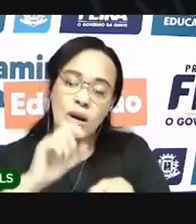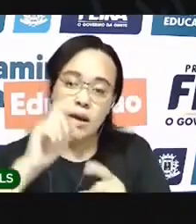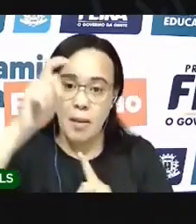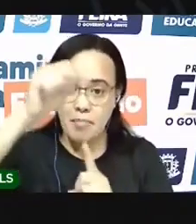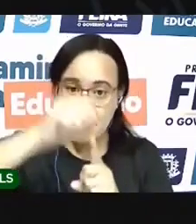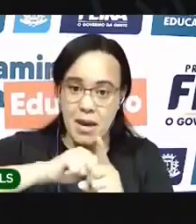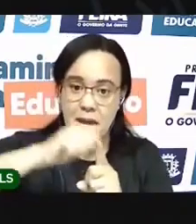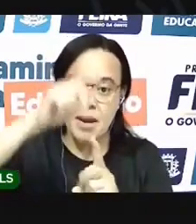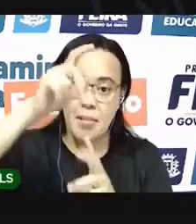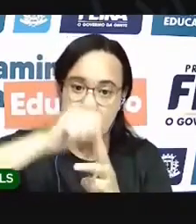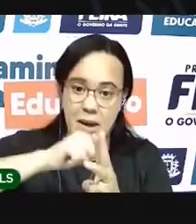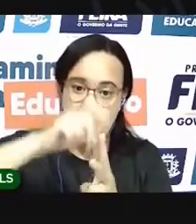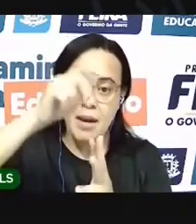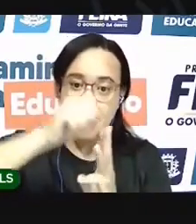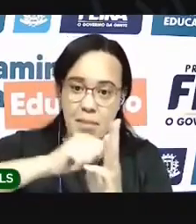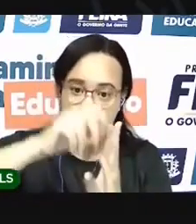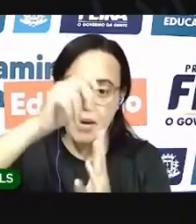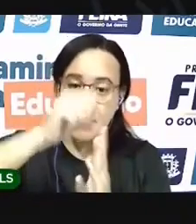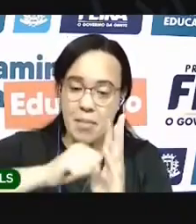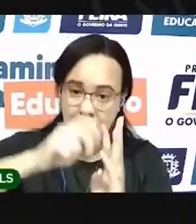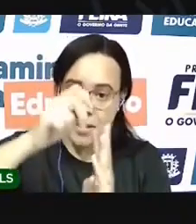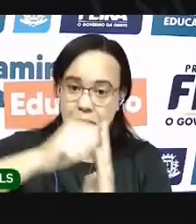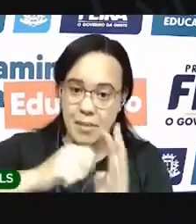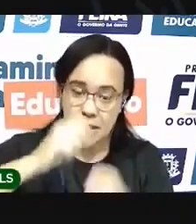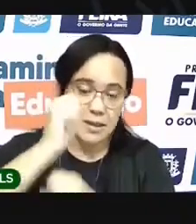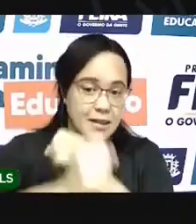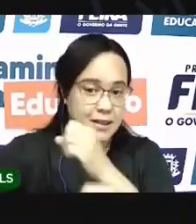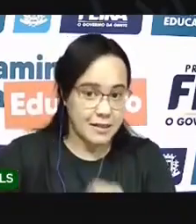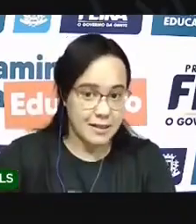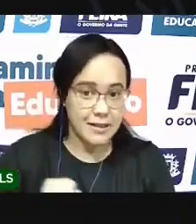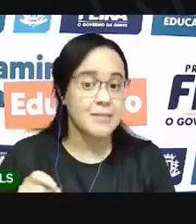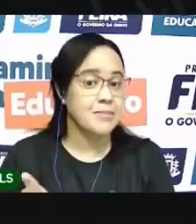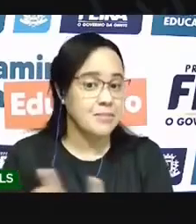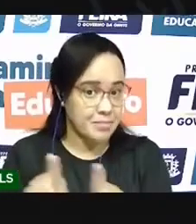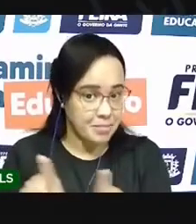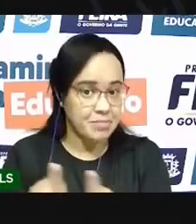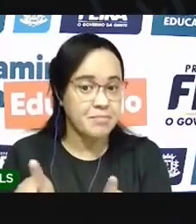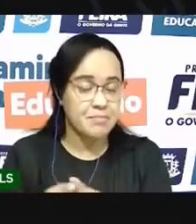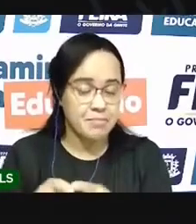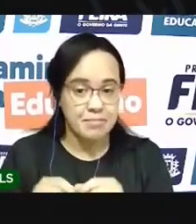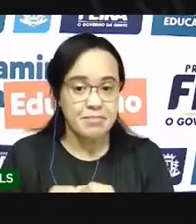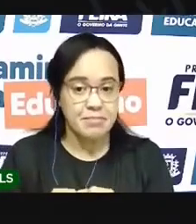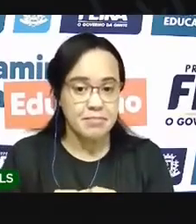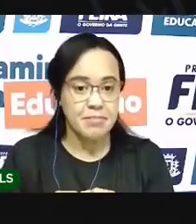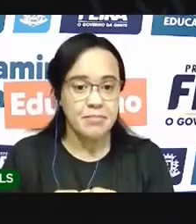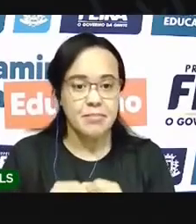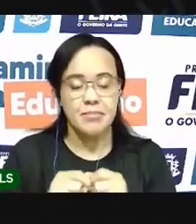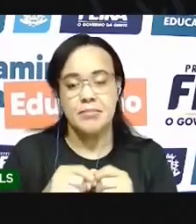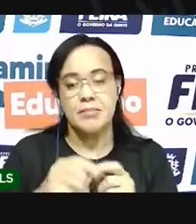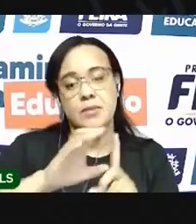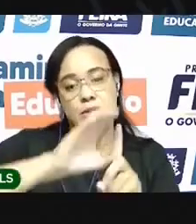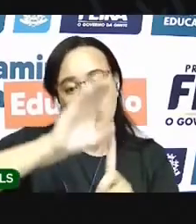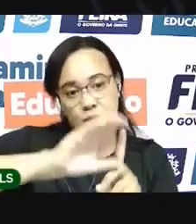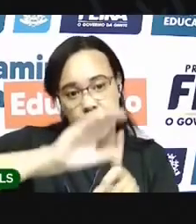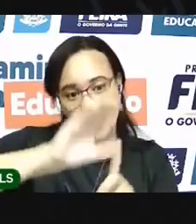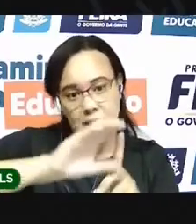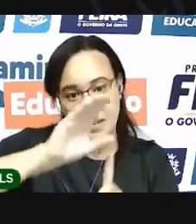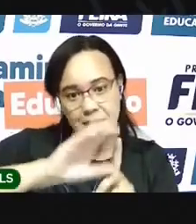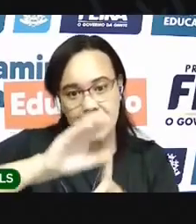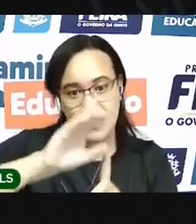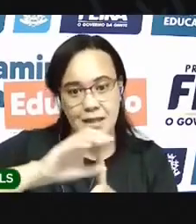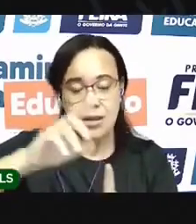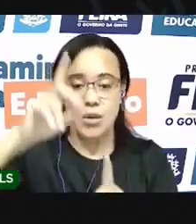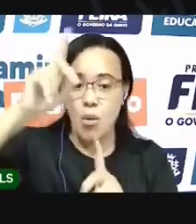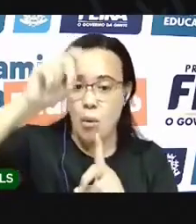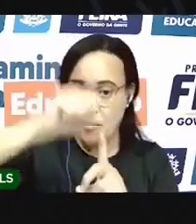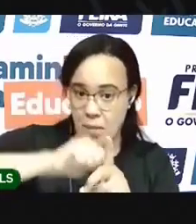organizados em uma sequência Vem um depois do outro Da mesma forma Que no calendário Maior Os meses do